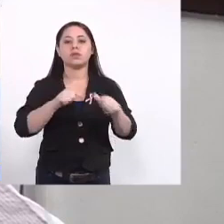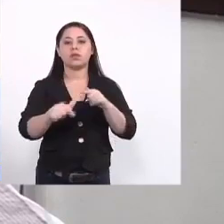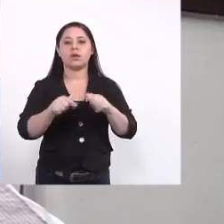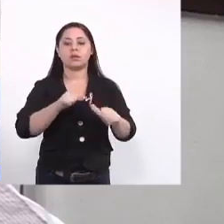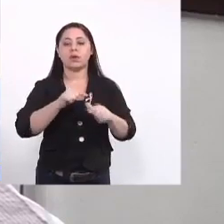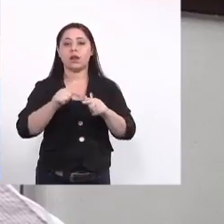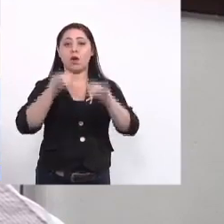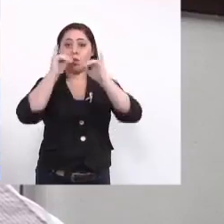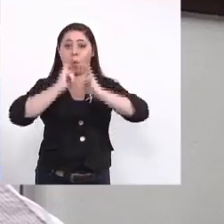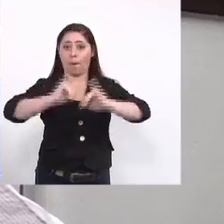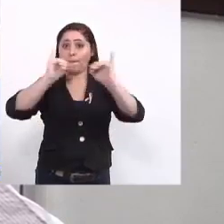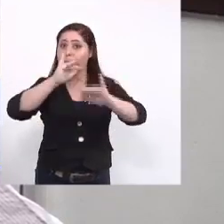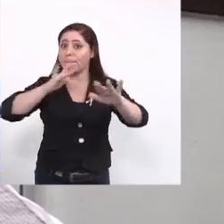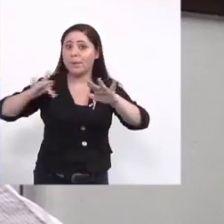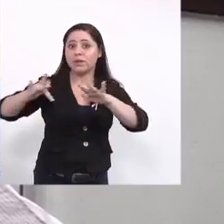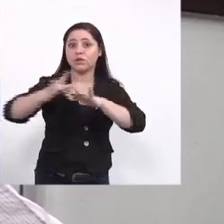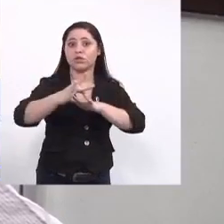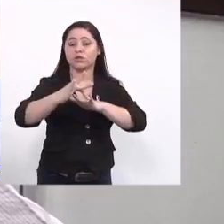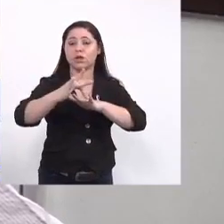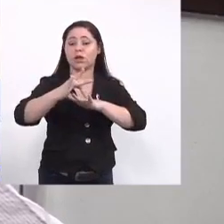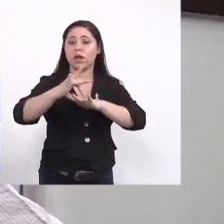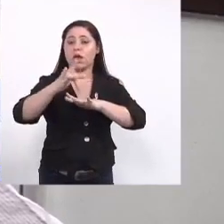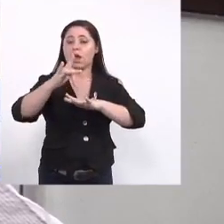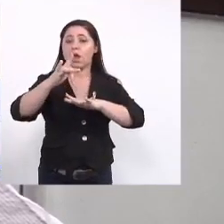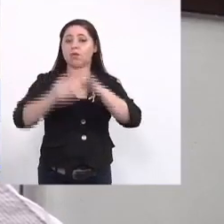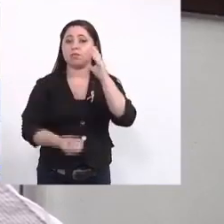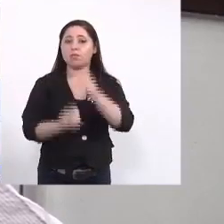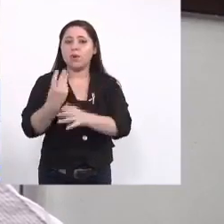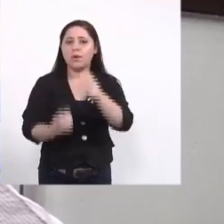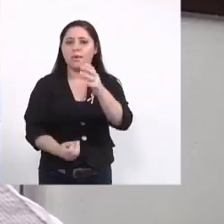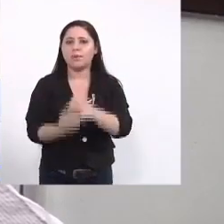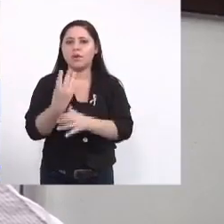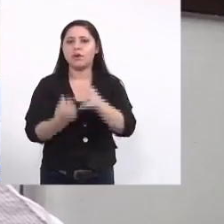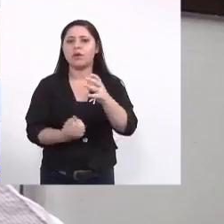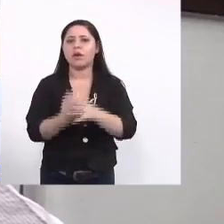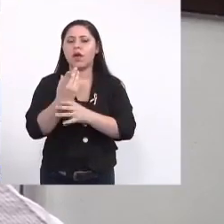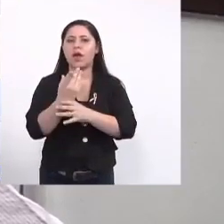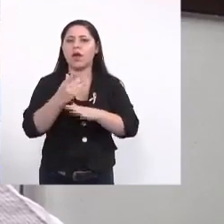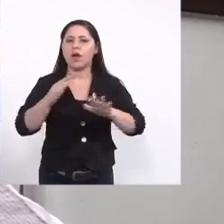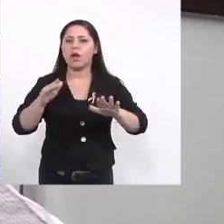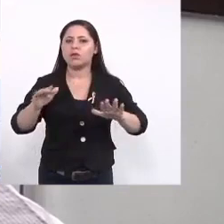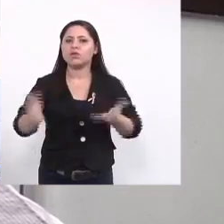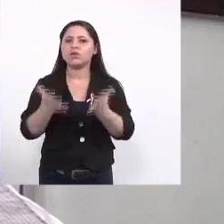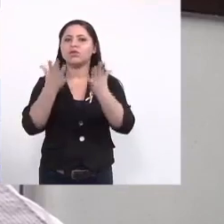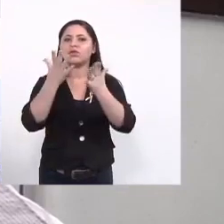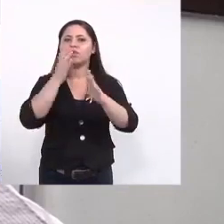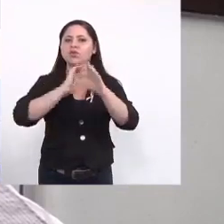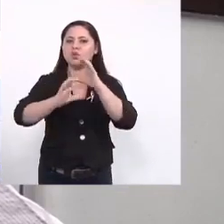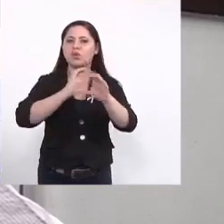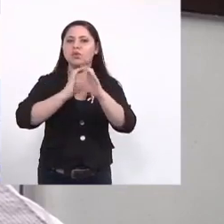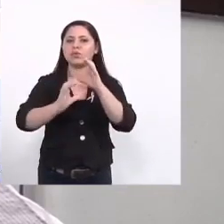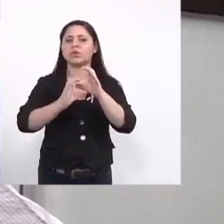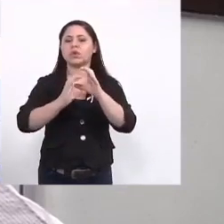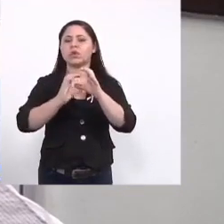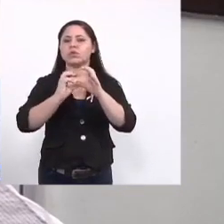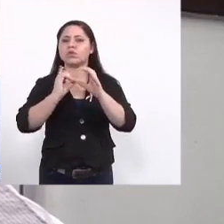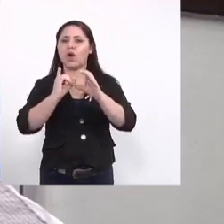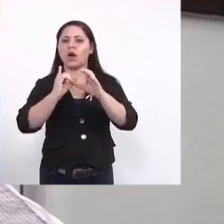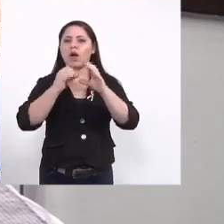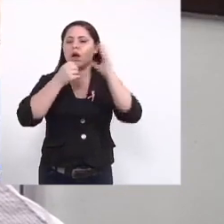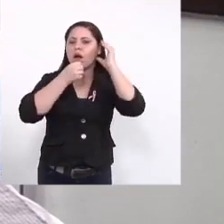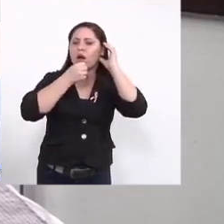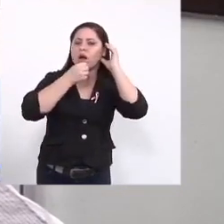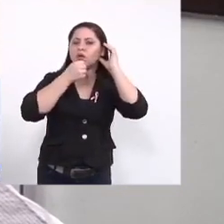com mídia é trabalhar com produção de incentivo de comunicação trabalho de comunicação seja em